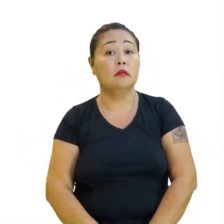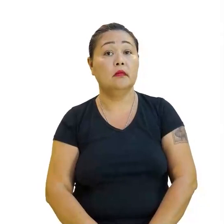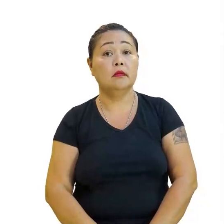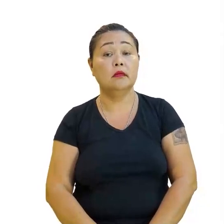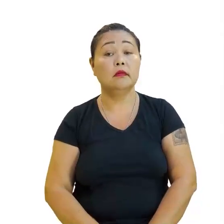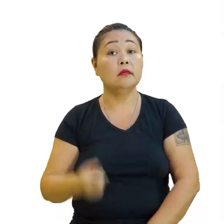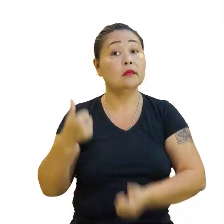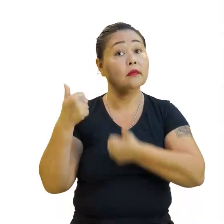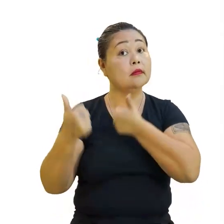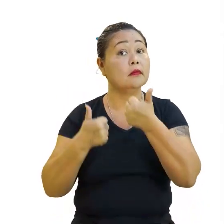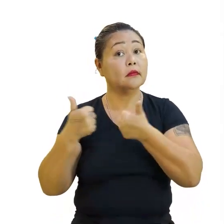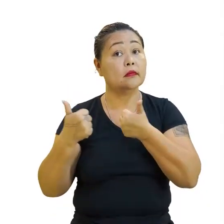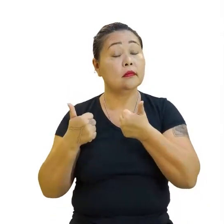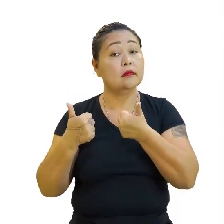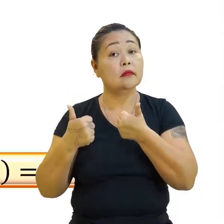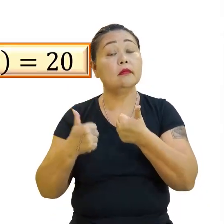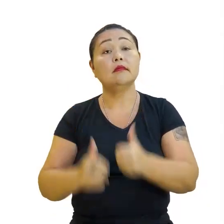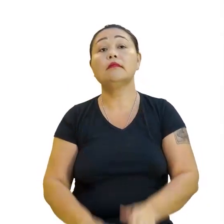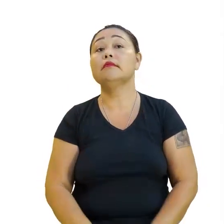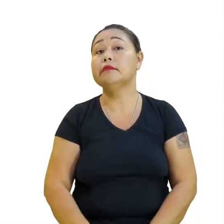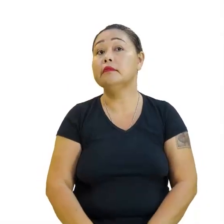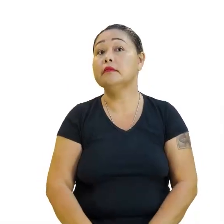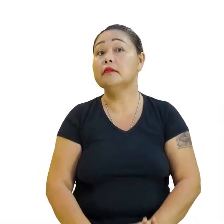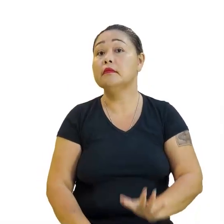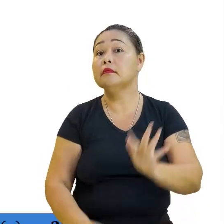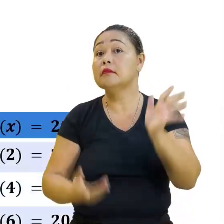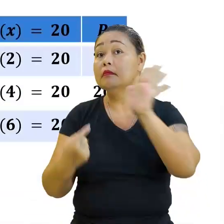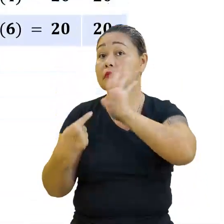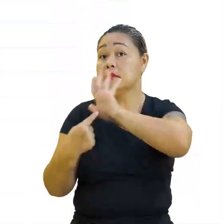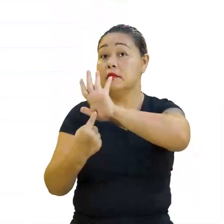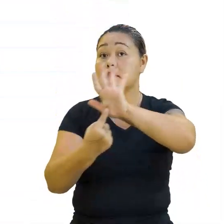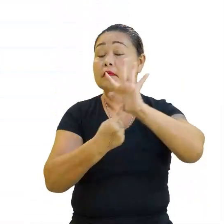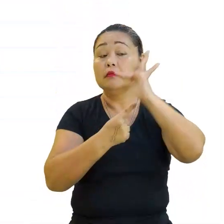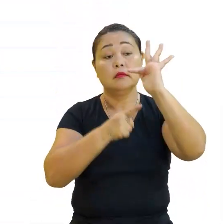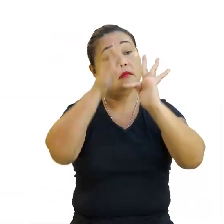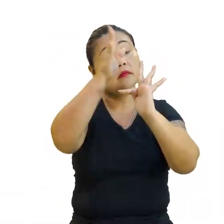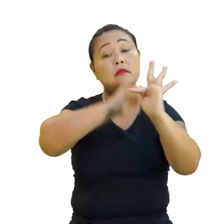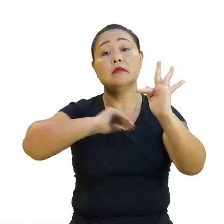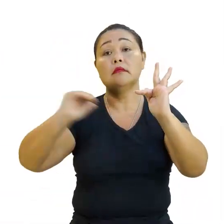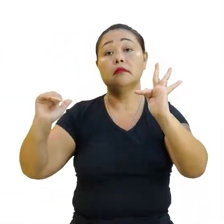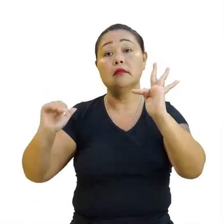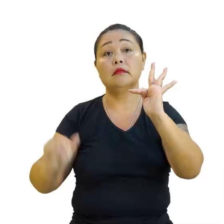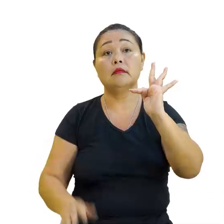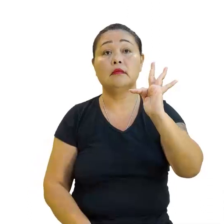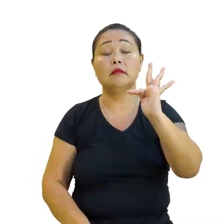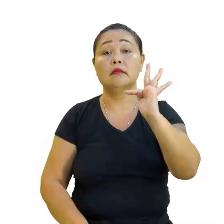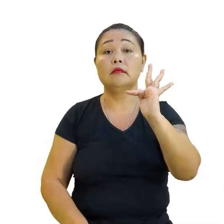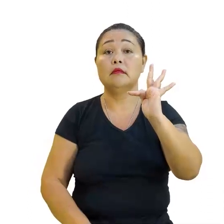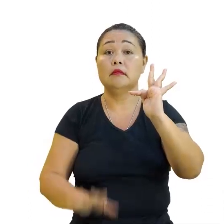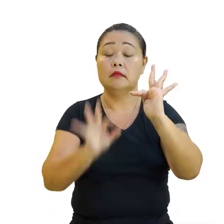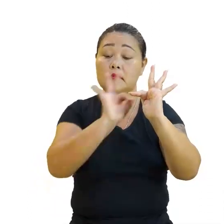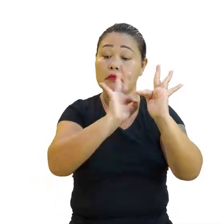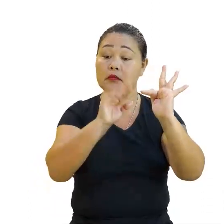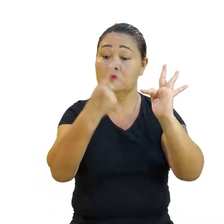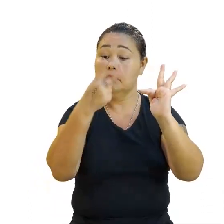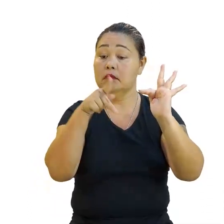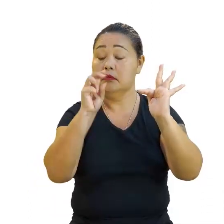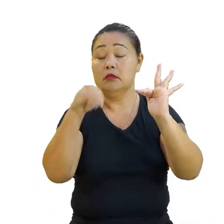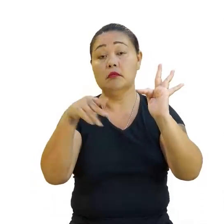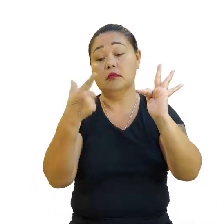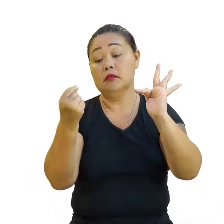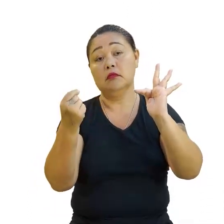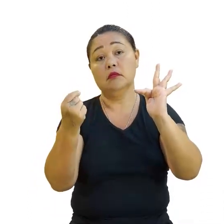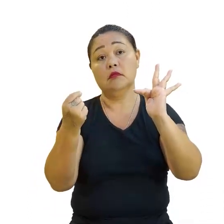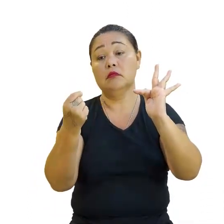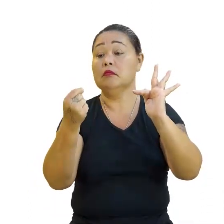Joinha. Vamos lá agora representar isso graficamente? Vamos. Olha lá. Então, 2 quilômetros... 20 reais. 4